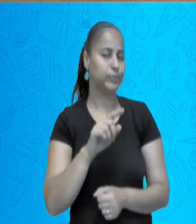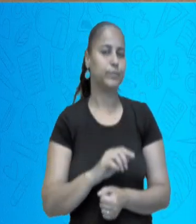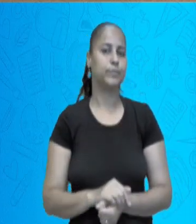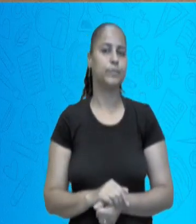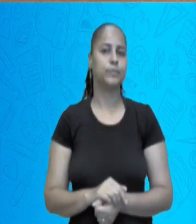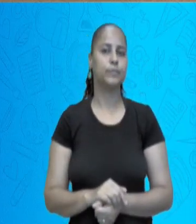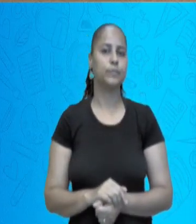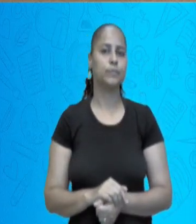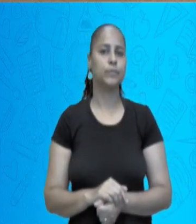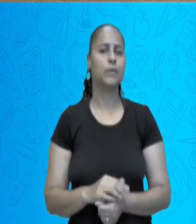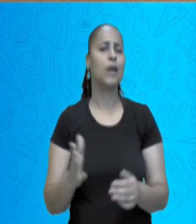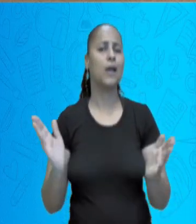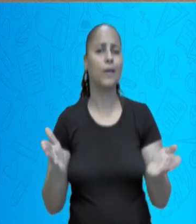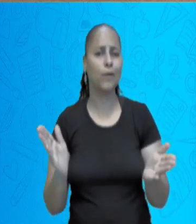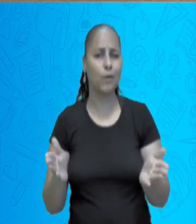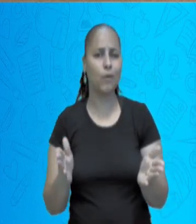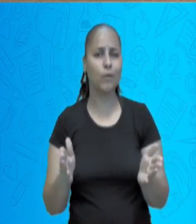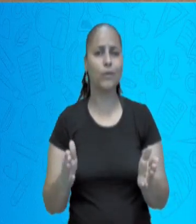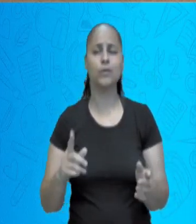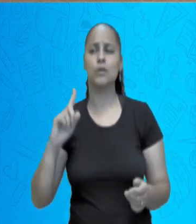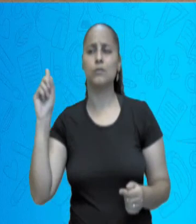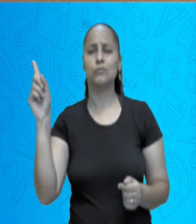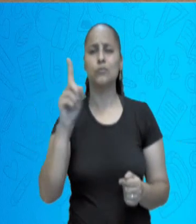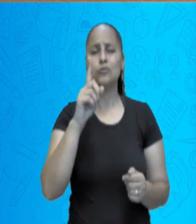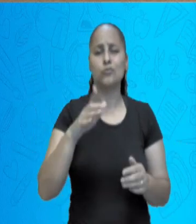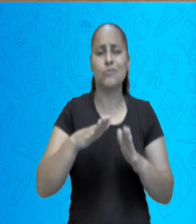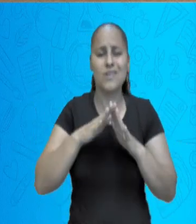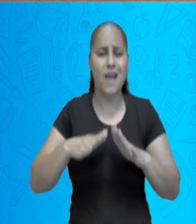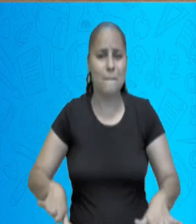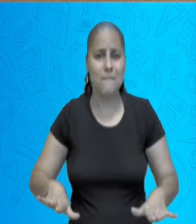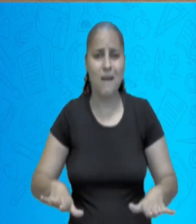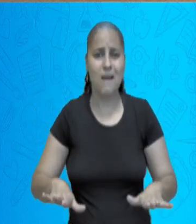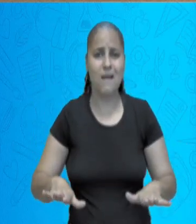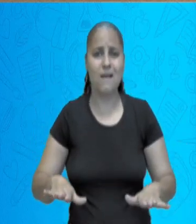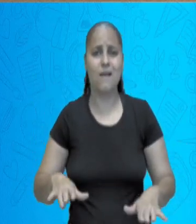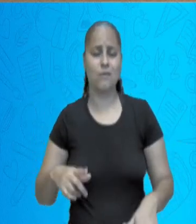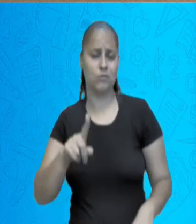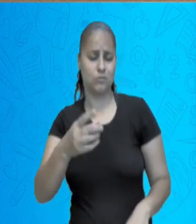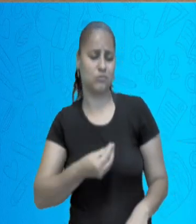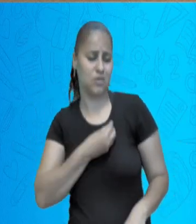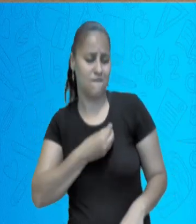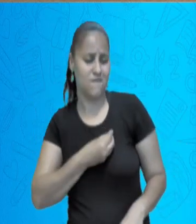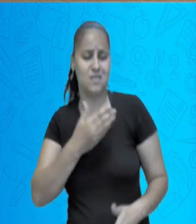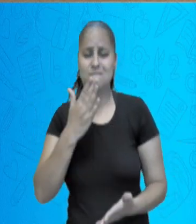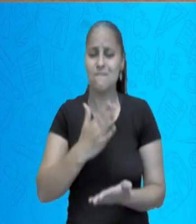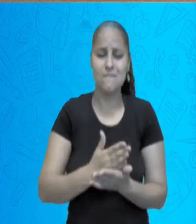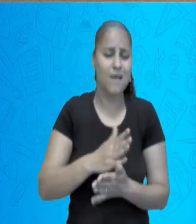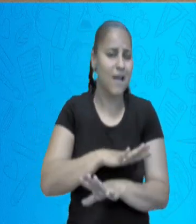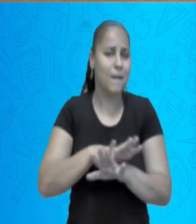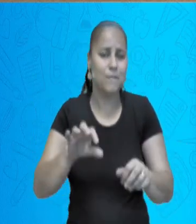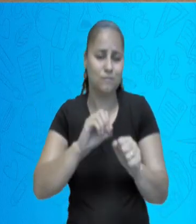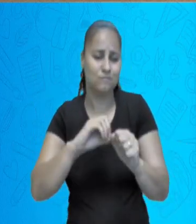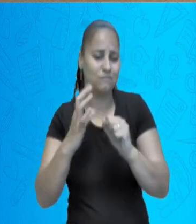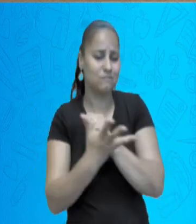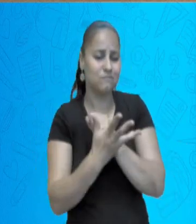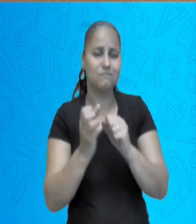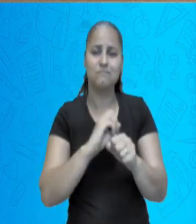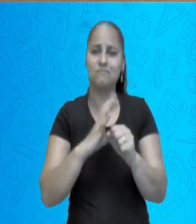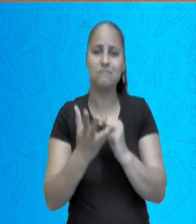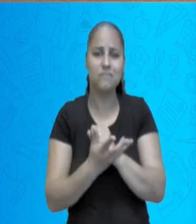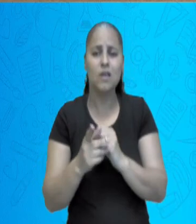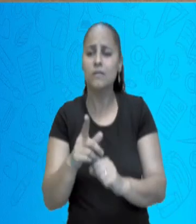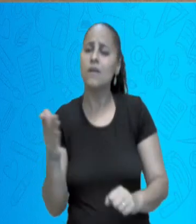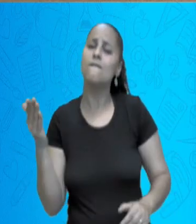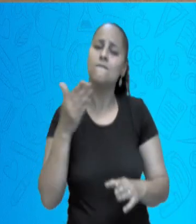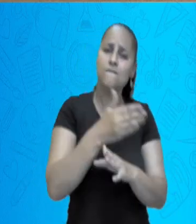em momento quando nós tudo voltar ao normal, quando a nossa vida voltar ao normal, não deixe de visitar o museu